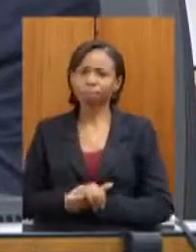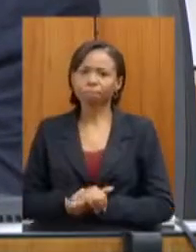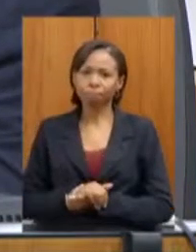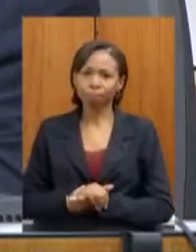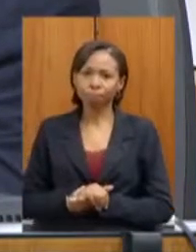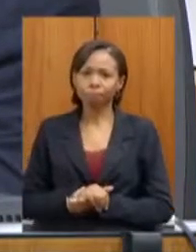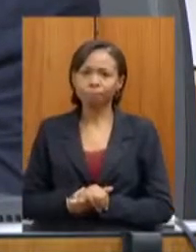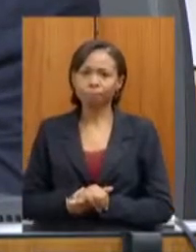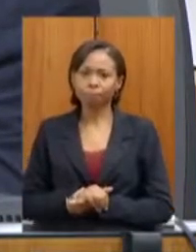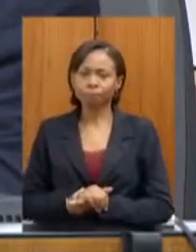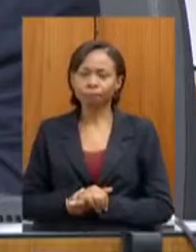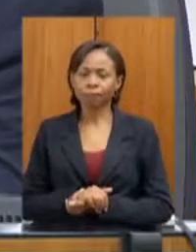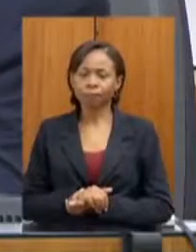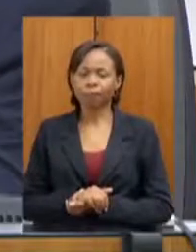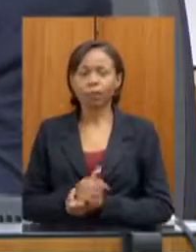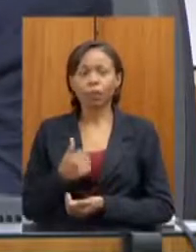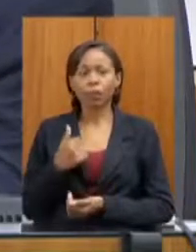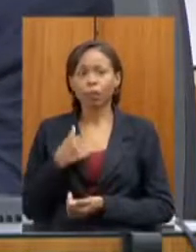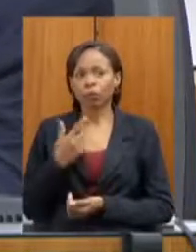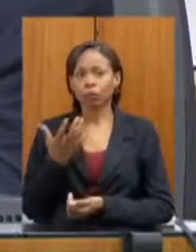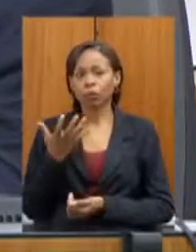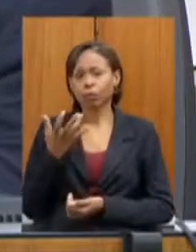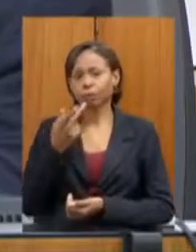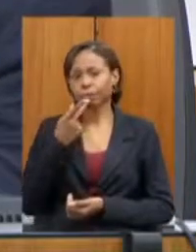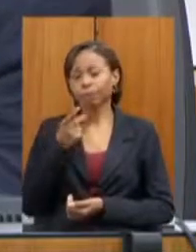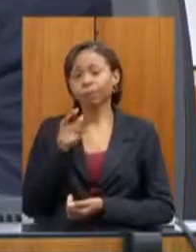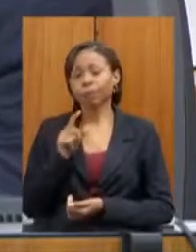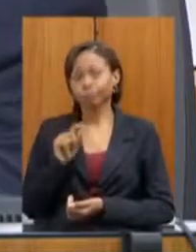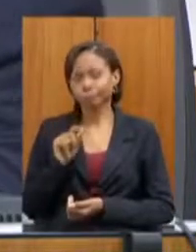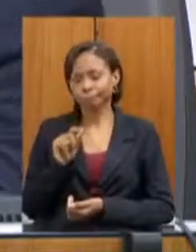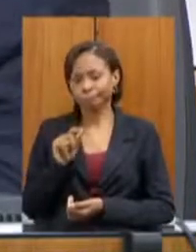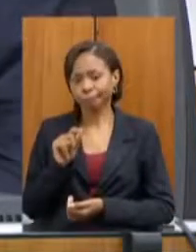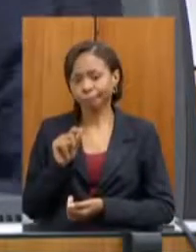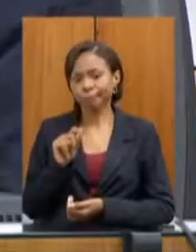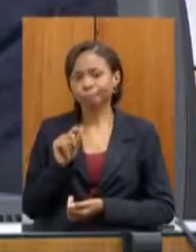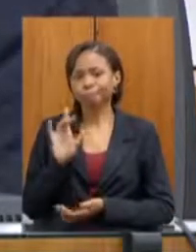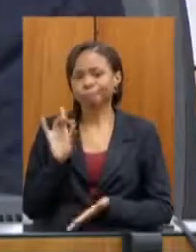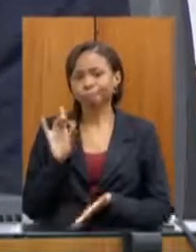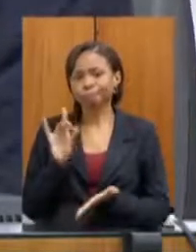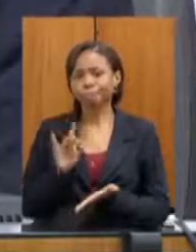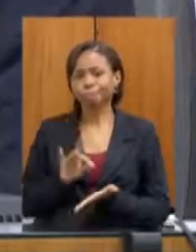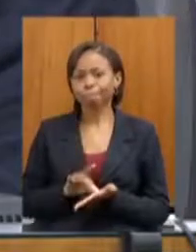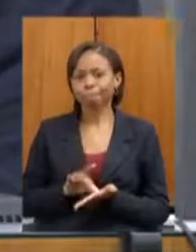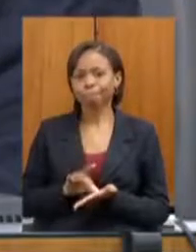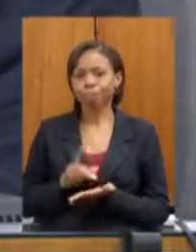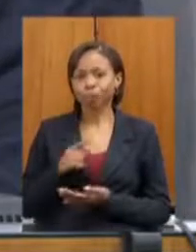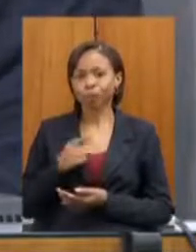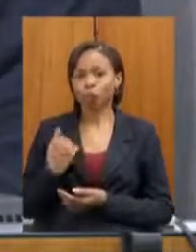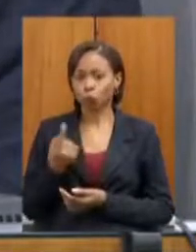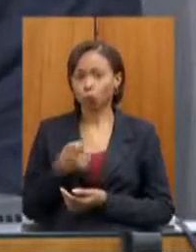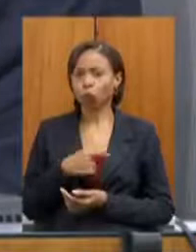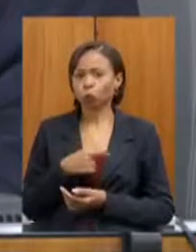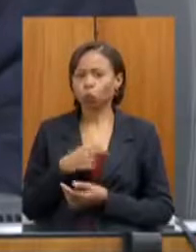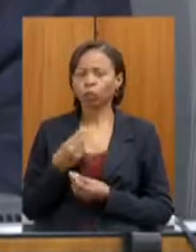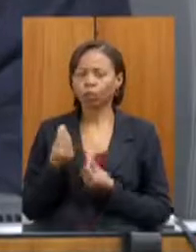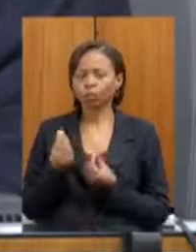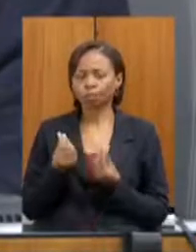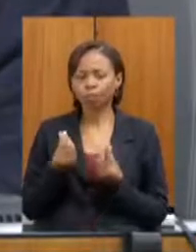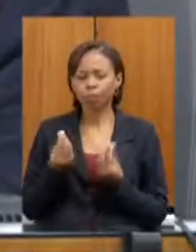o que eu tenho a lhe dizer coronel de fato a gente está muito sensível para esse tema